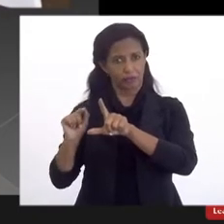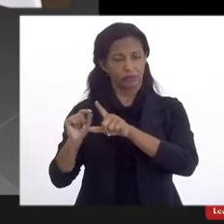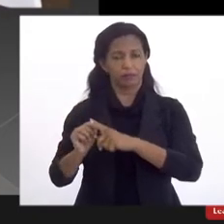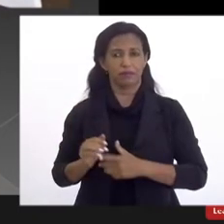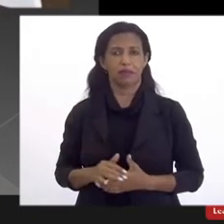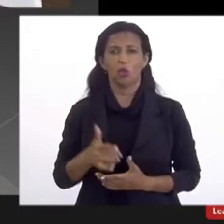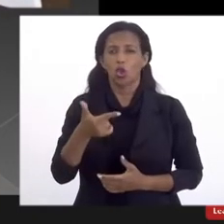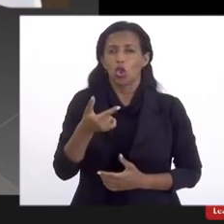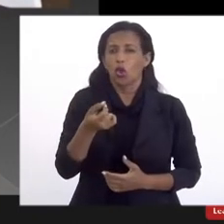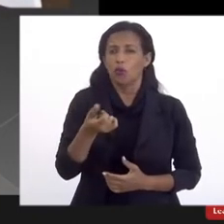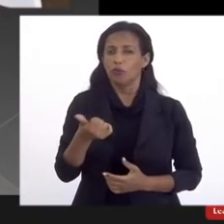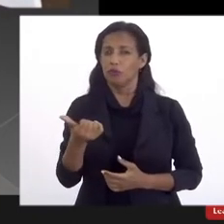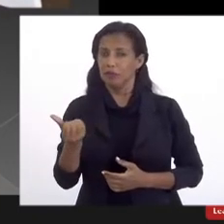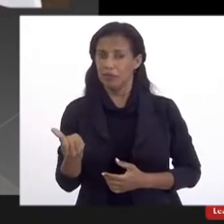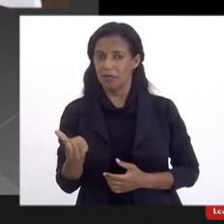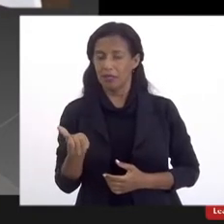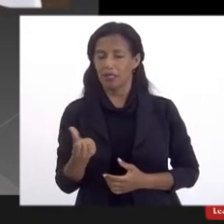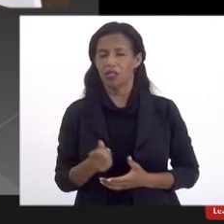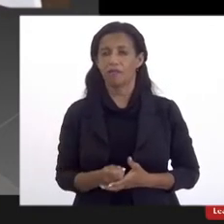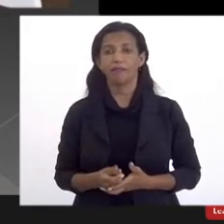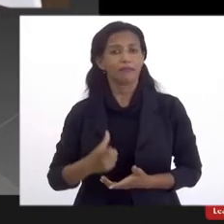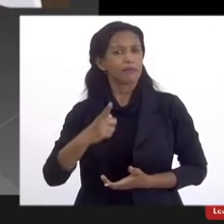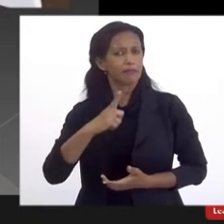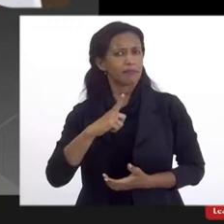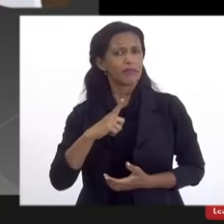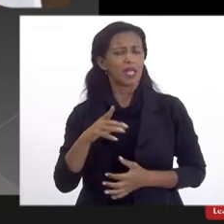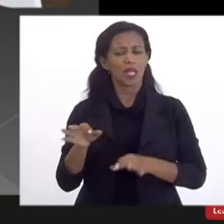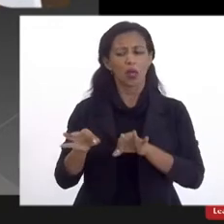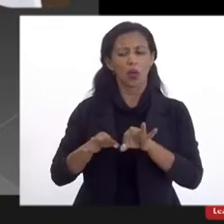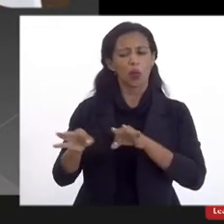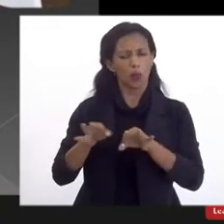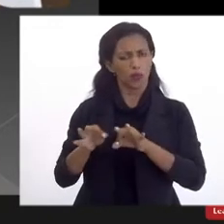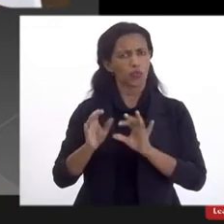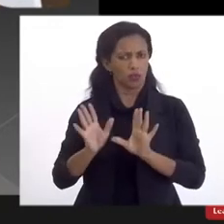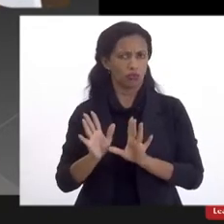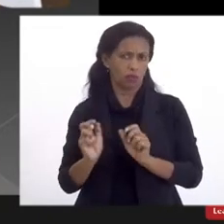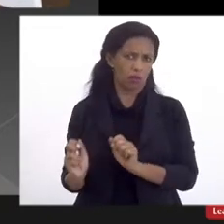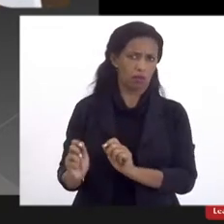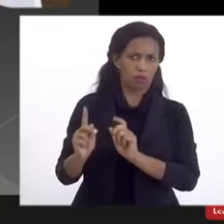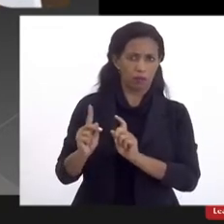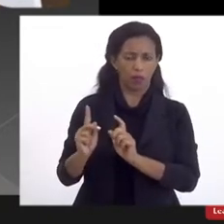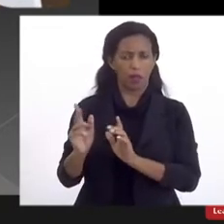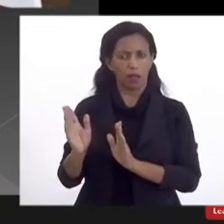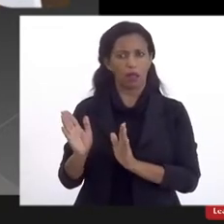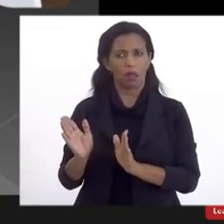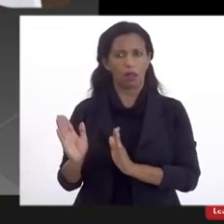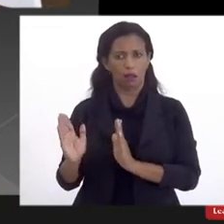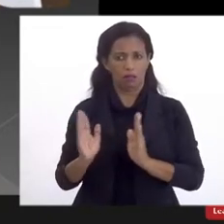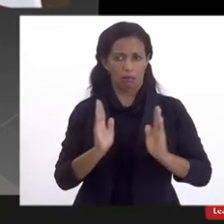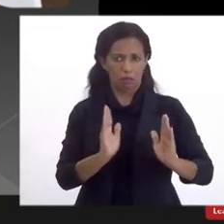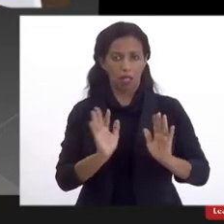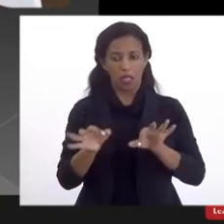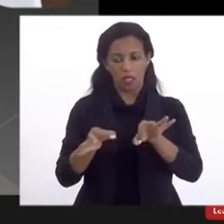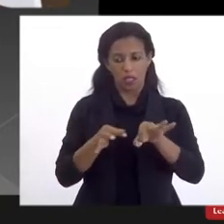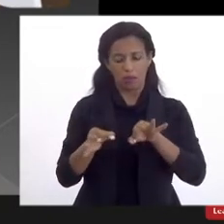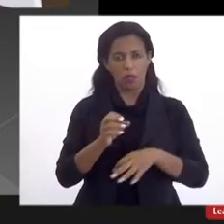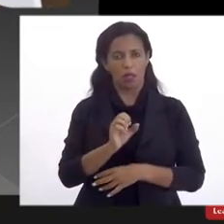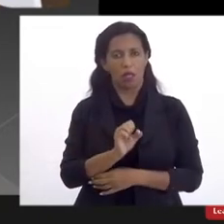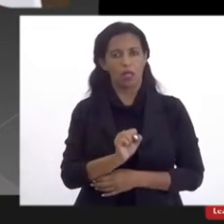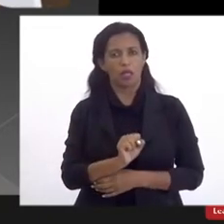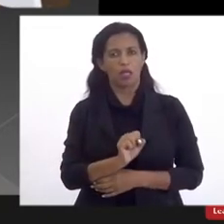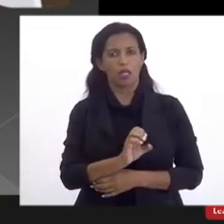2016. Existe um projeto bem encaminhado, esse projeto SEI,